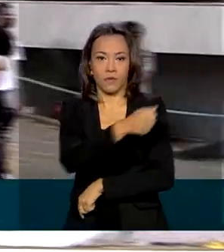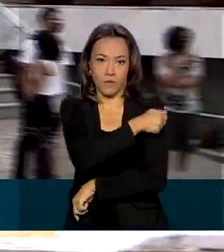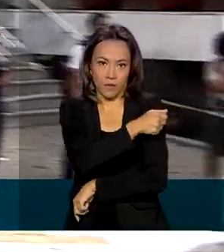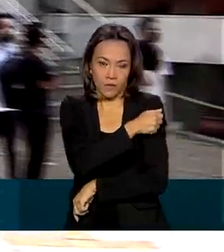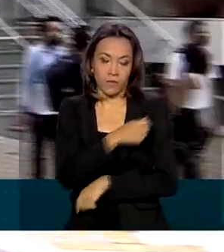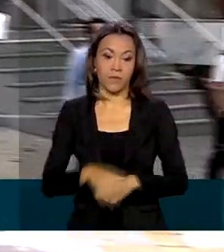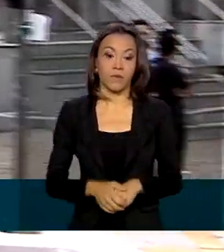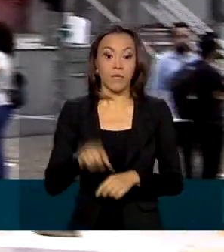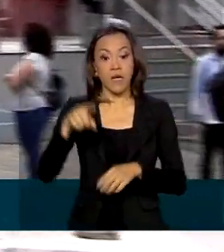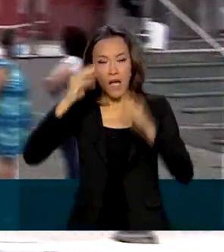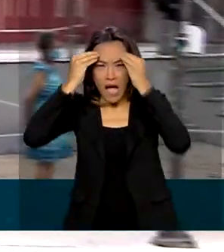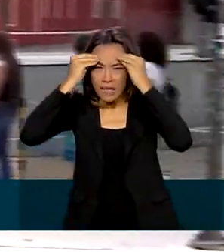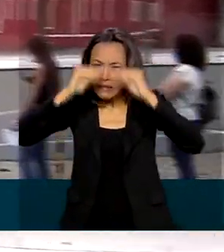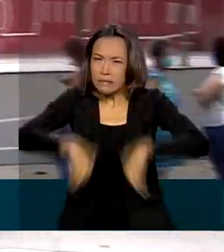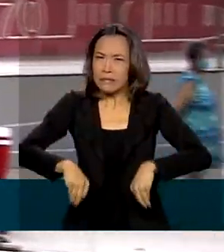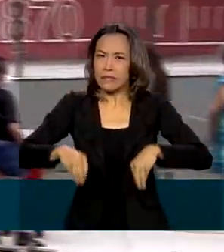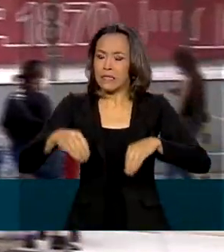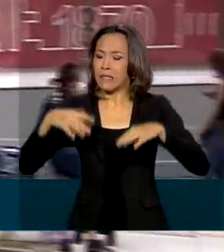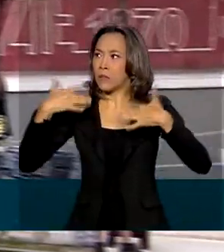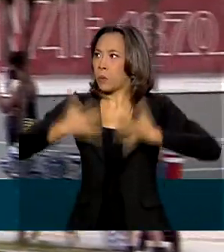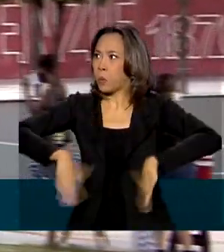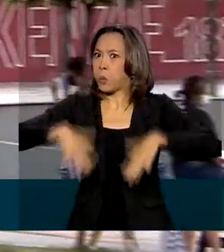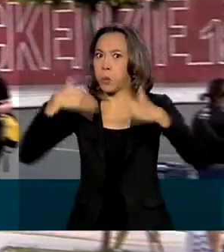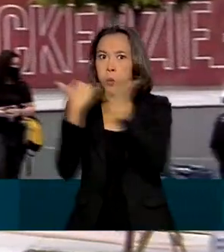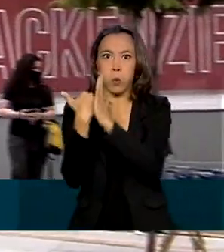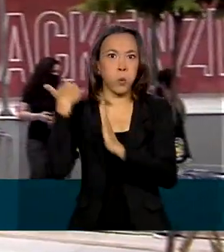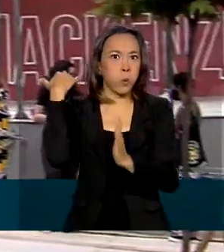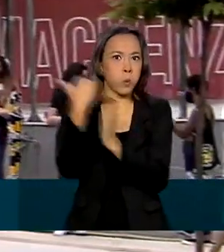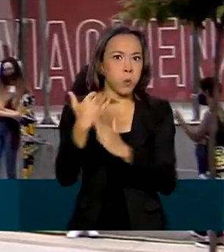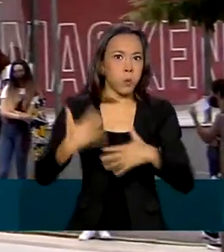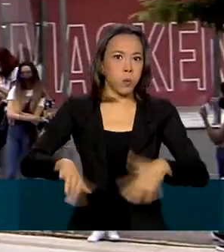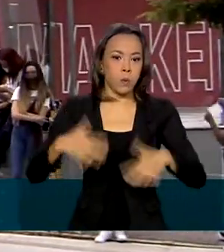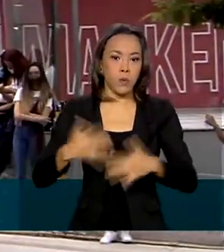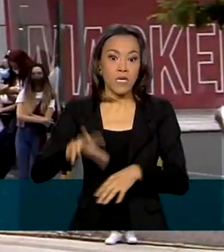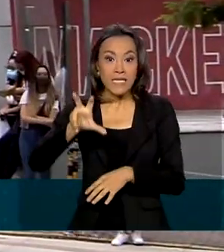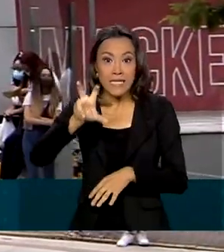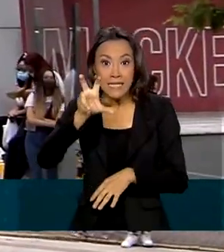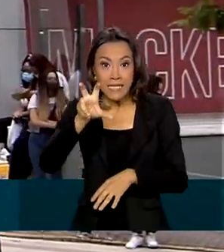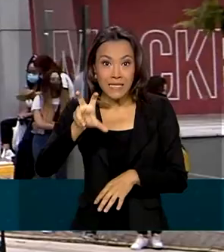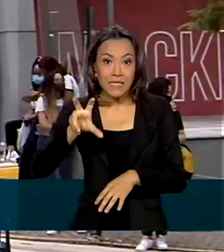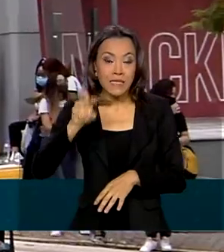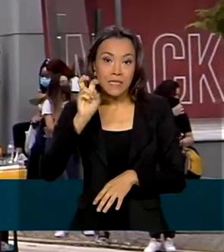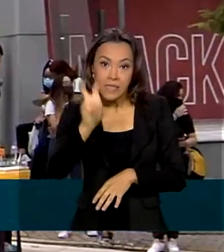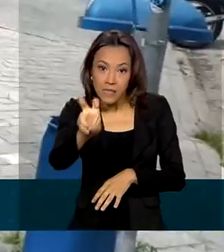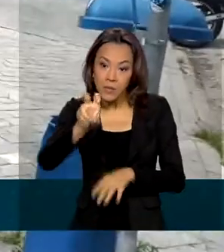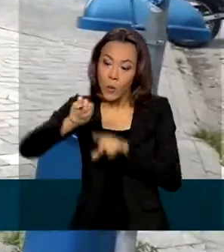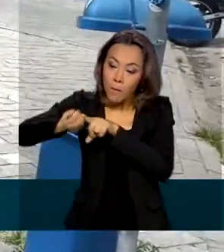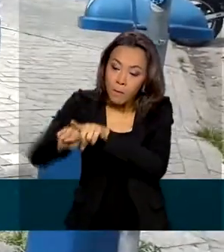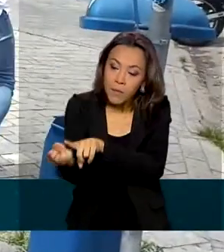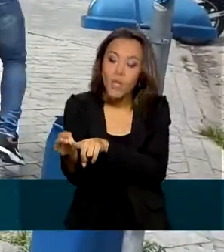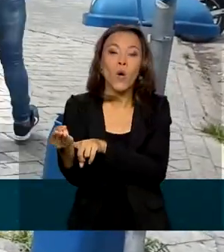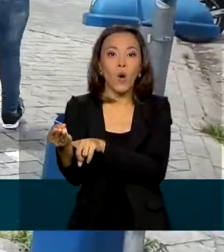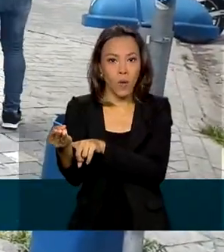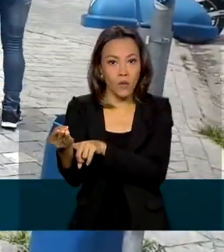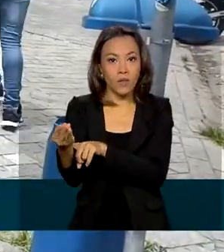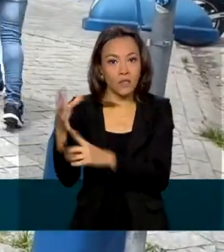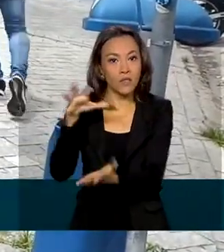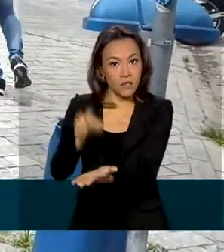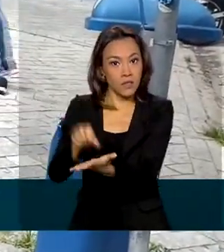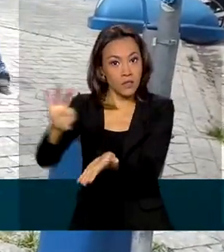a abstenção foi a mais alta da história. Dos mais de 5 milhões de inscritos para o Enem de 2020,